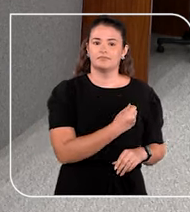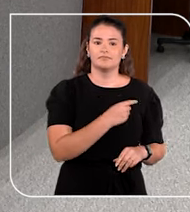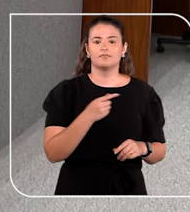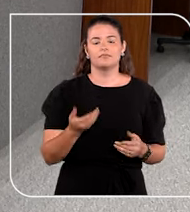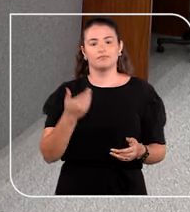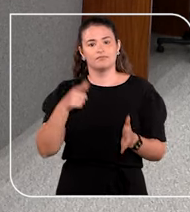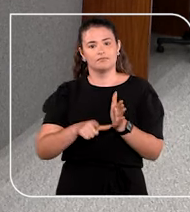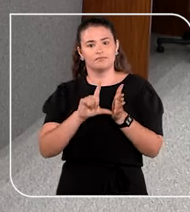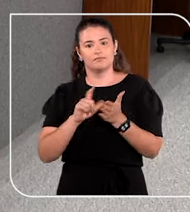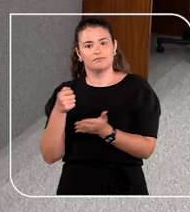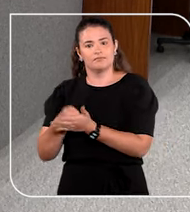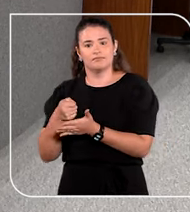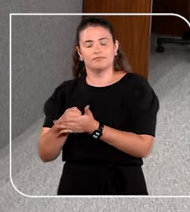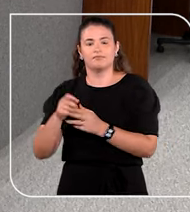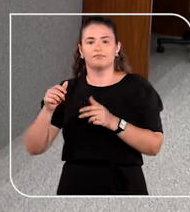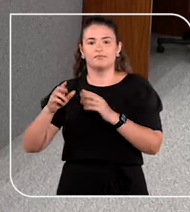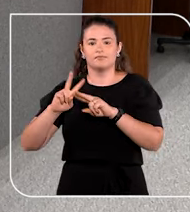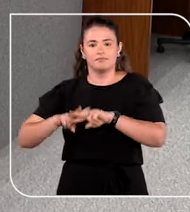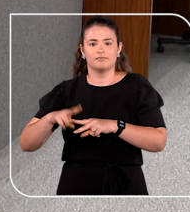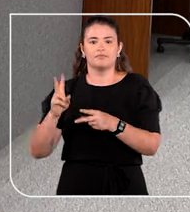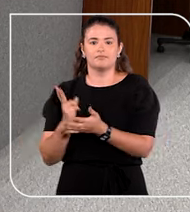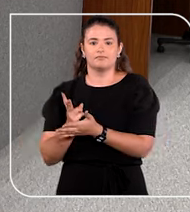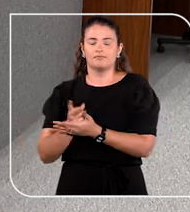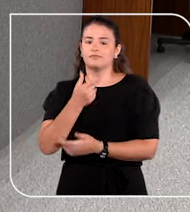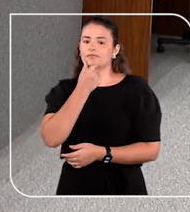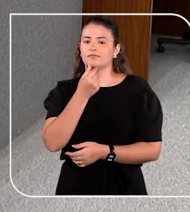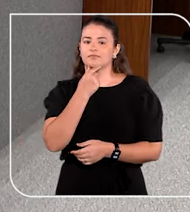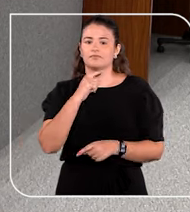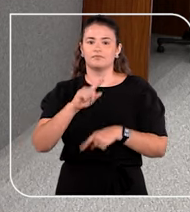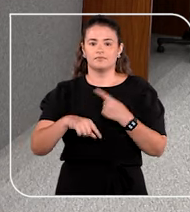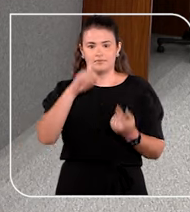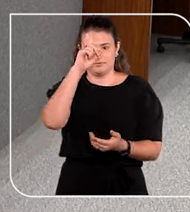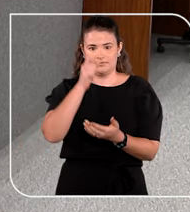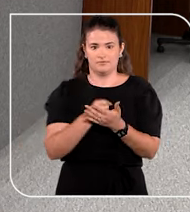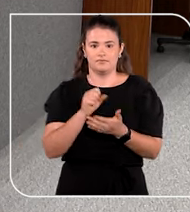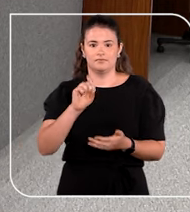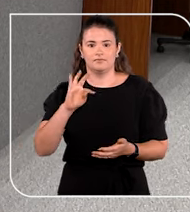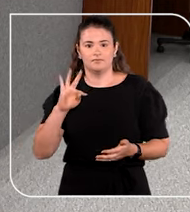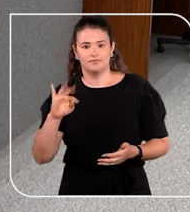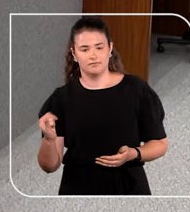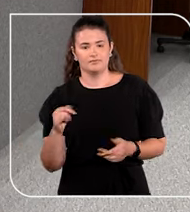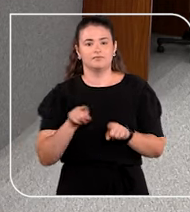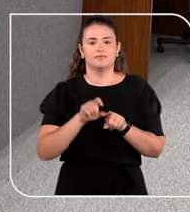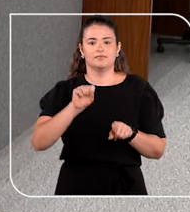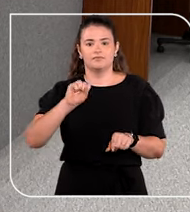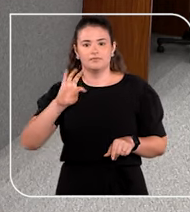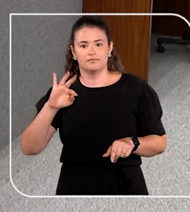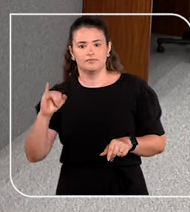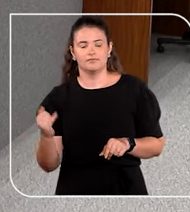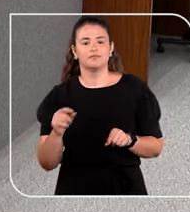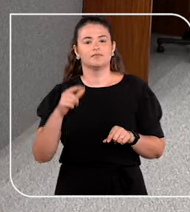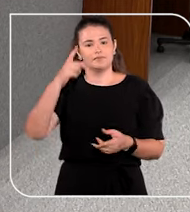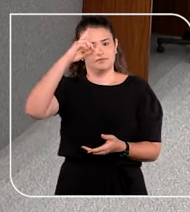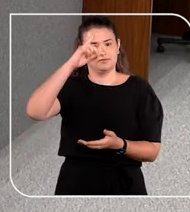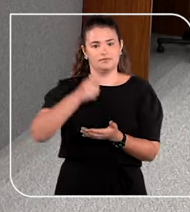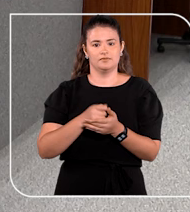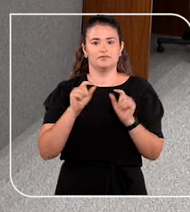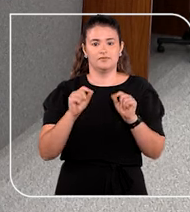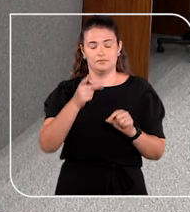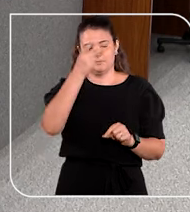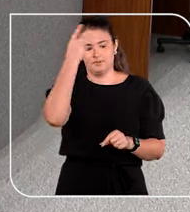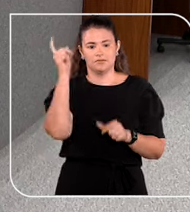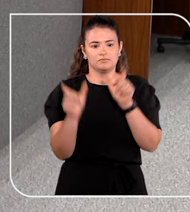em presídio masculino. Resolução do CNJ e decisão do STF determinam que as presas trans e travestis sejam